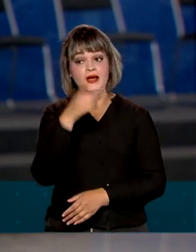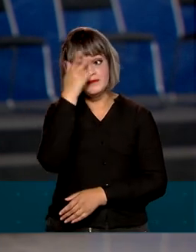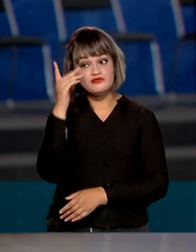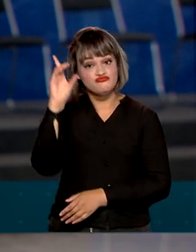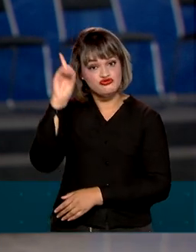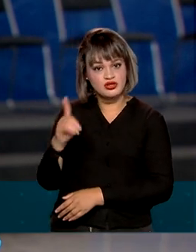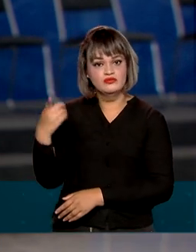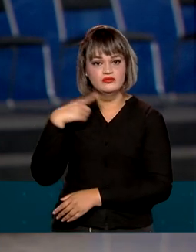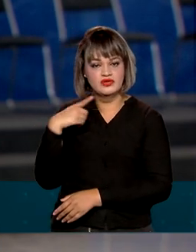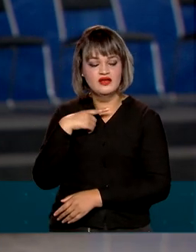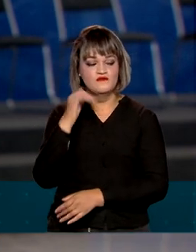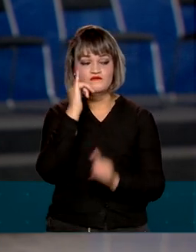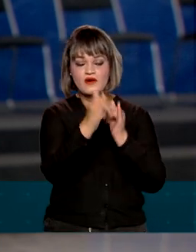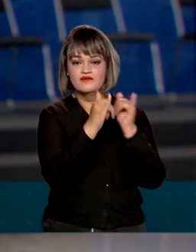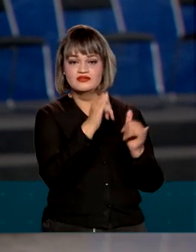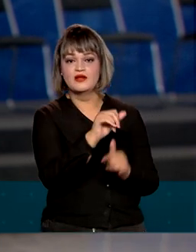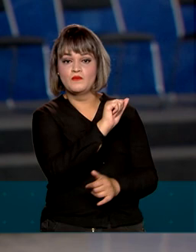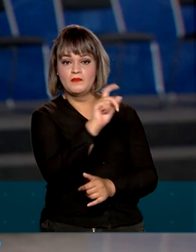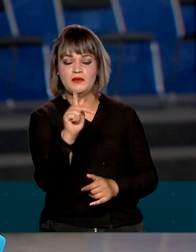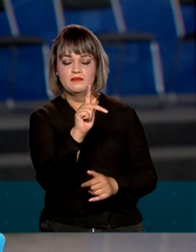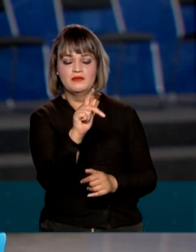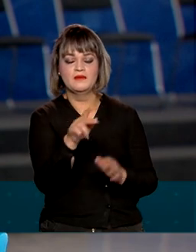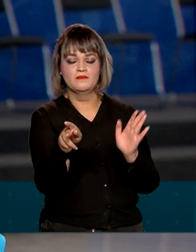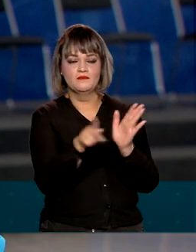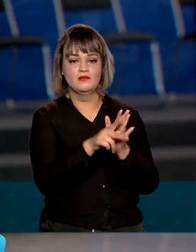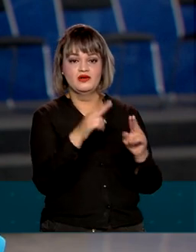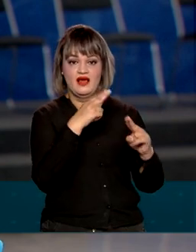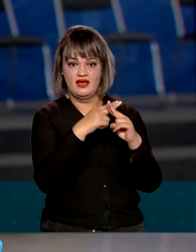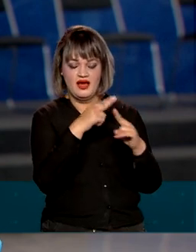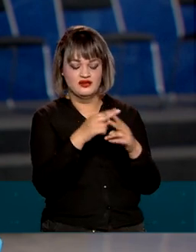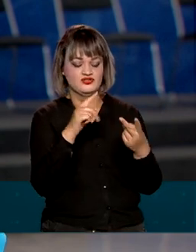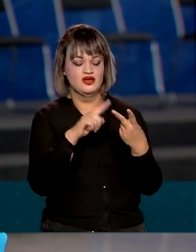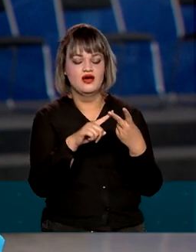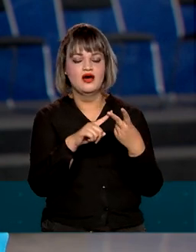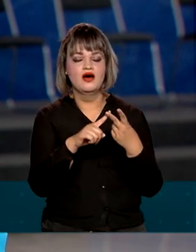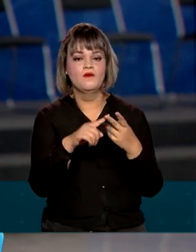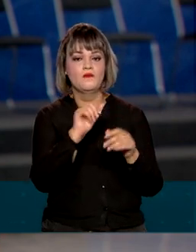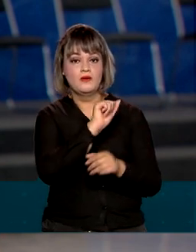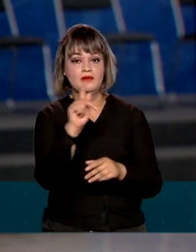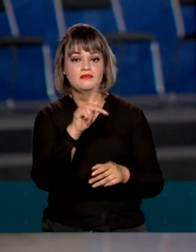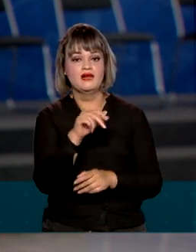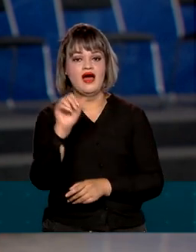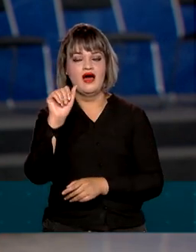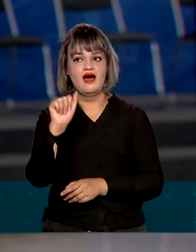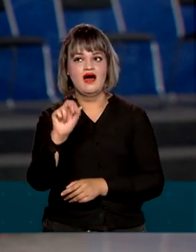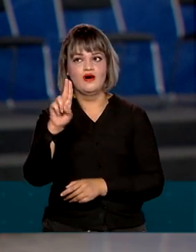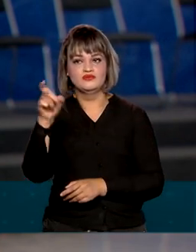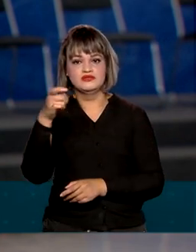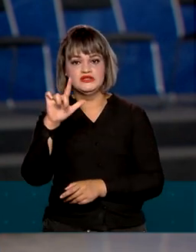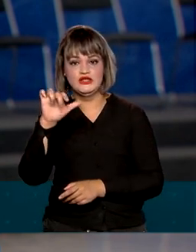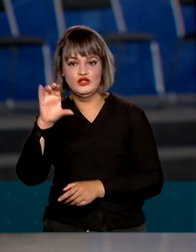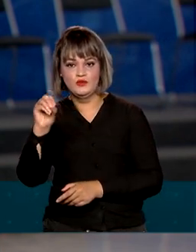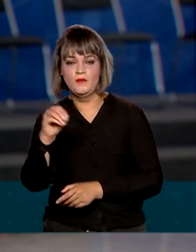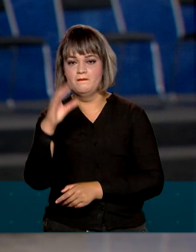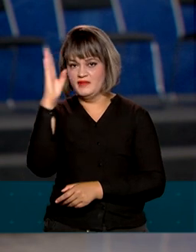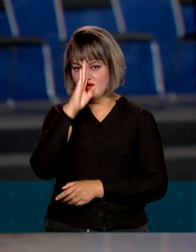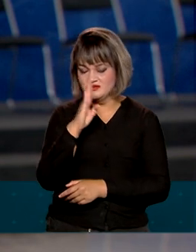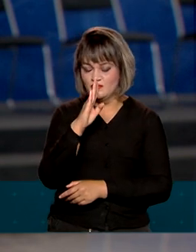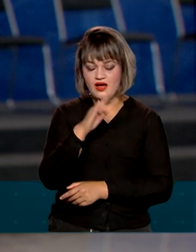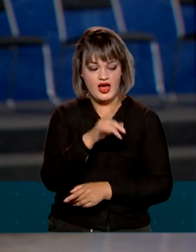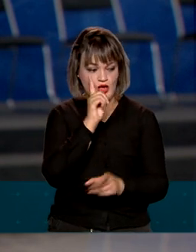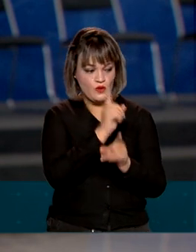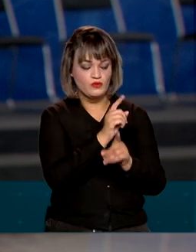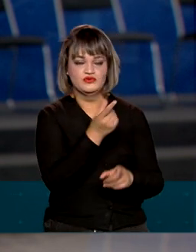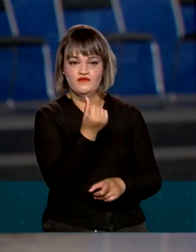vai ser informado pelos aplicativos Caixa Tem, também pelo aplicativo do Auxílio Brasil, e é por lá que vai receber este valor. Já as outras